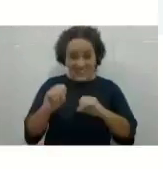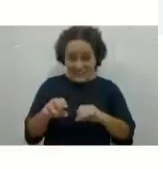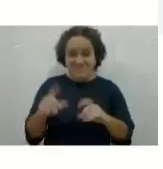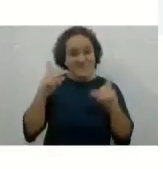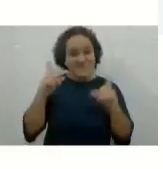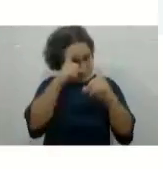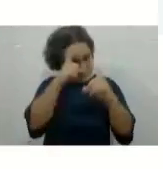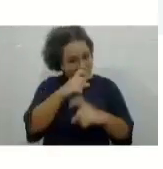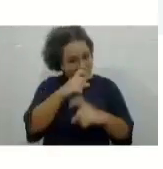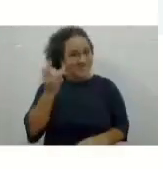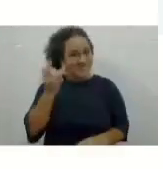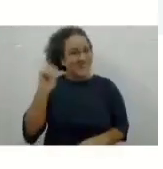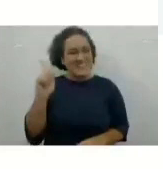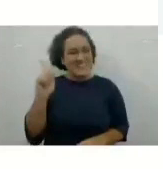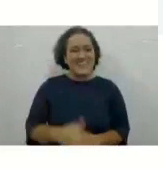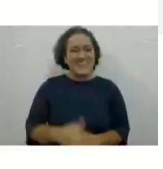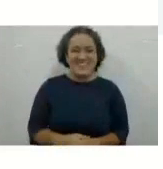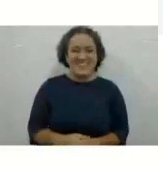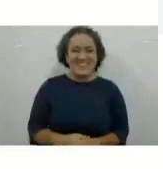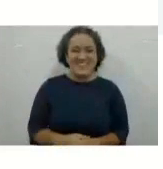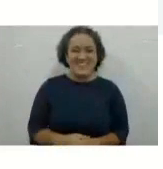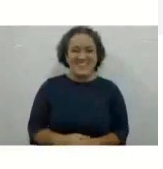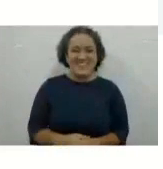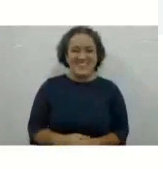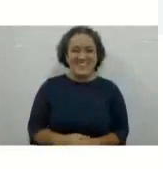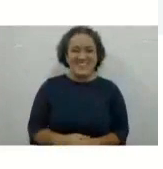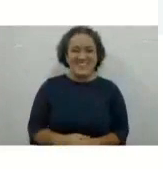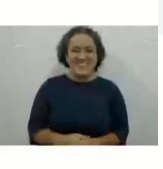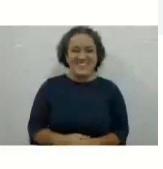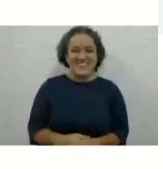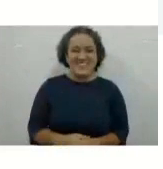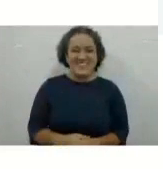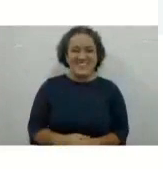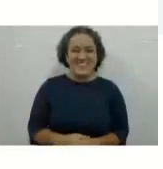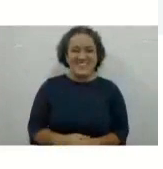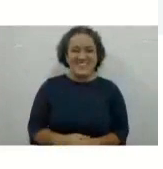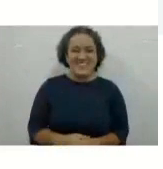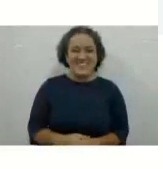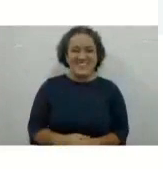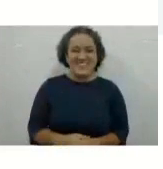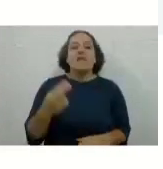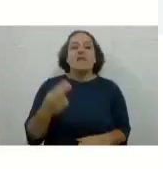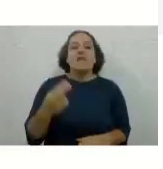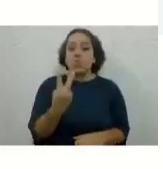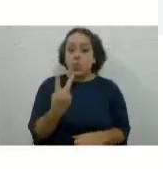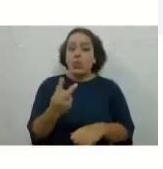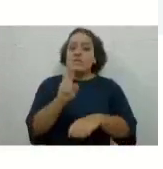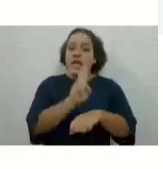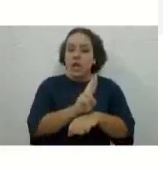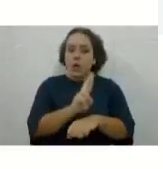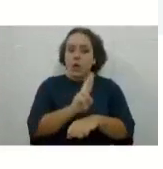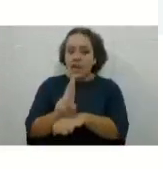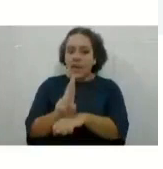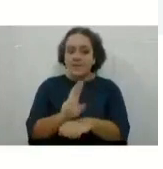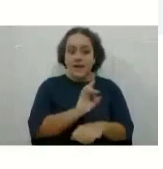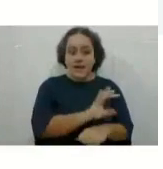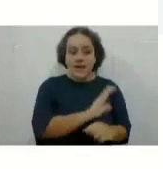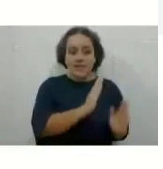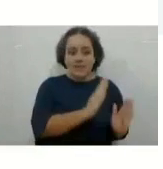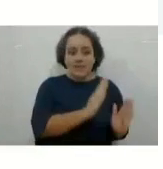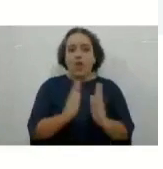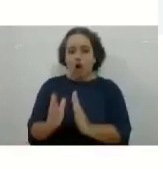Vão ser duas recuperações para cada bloco, Alexandre, é isso mesmo. Então, na primeira recuperação, você